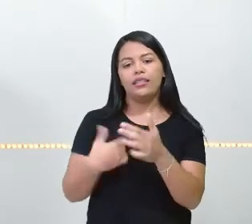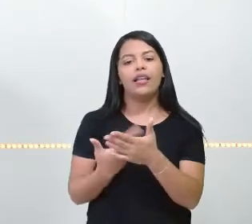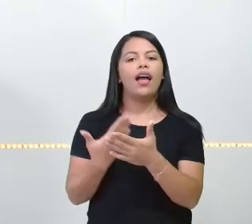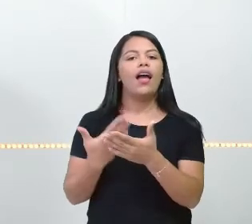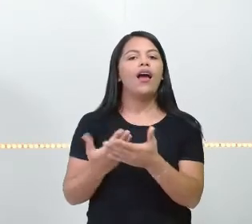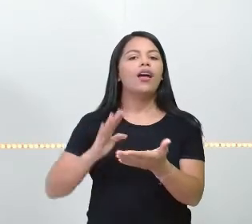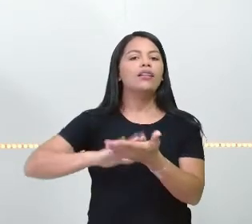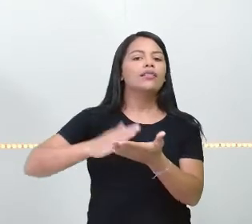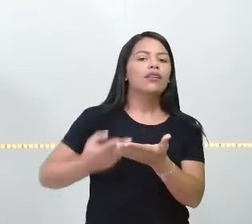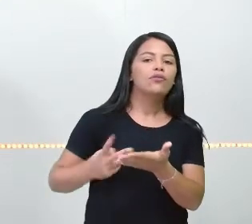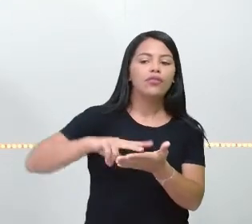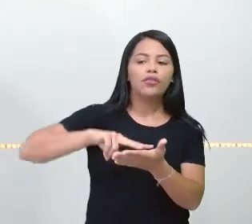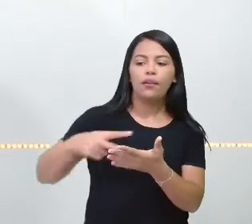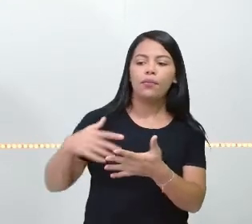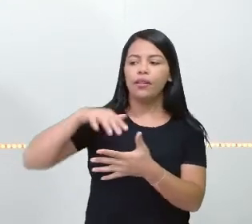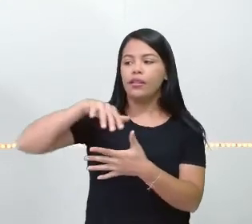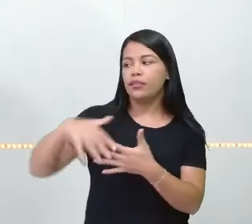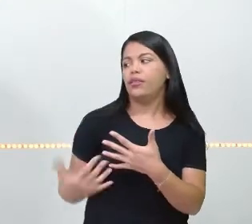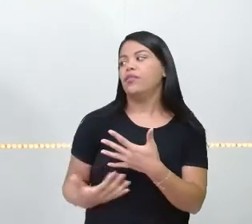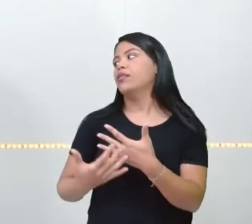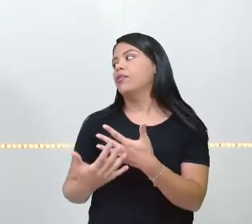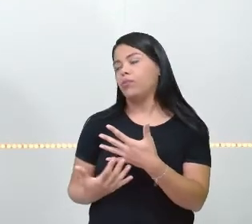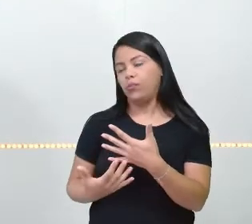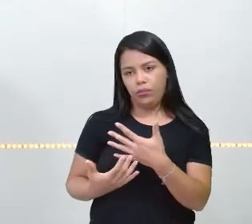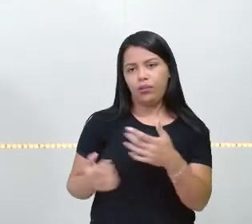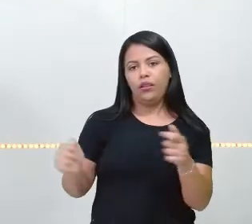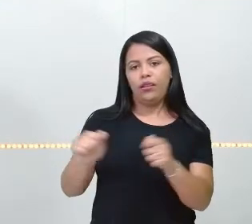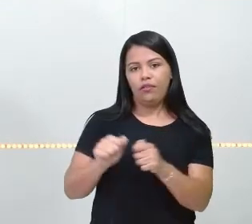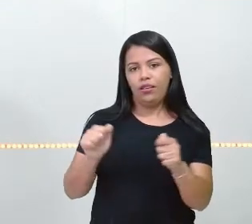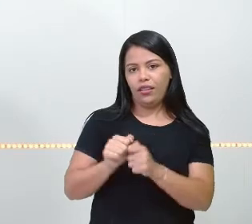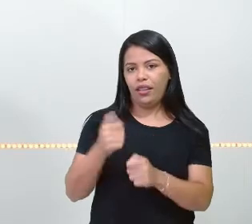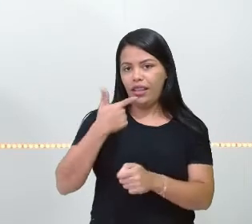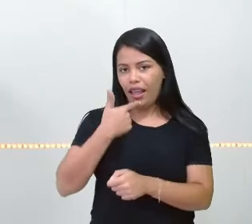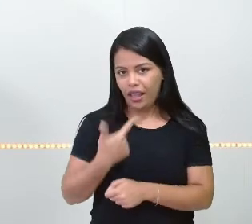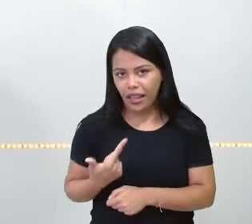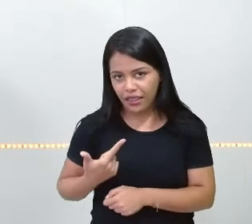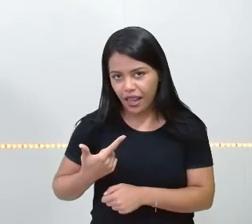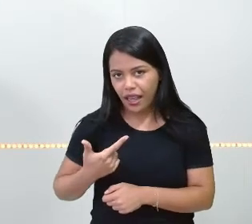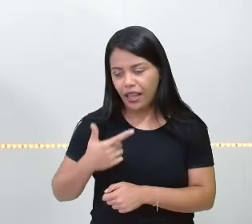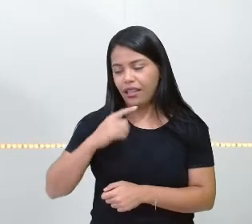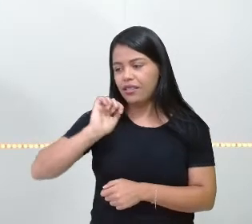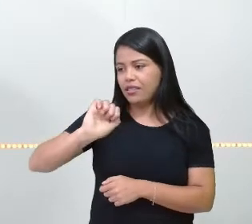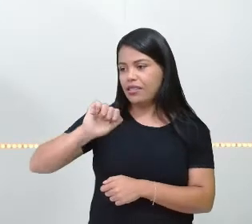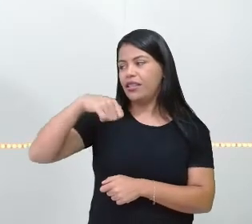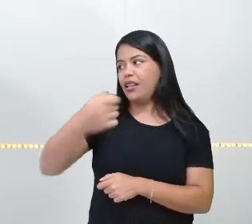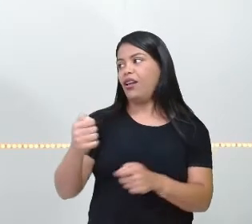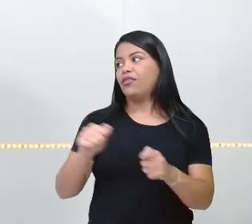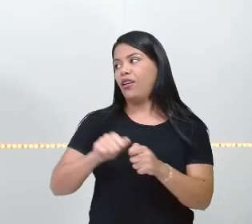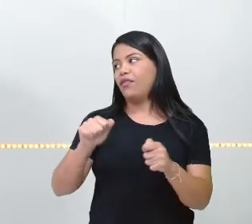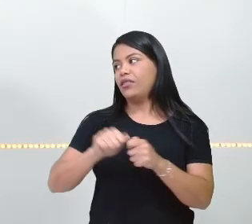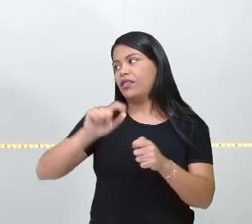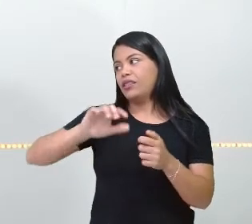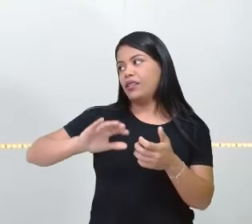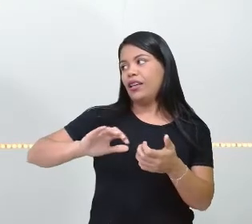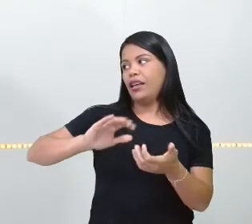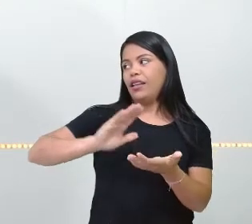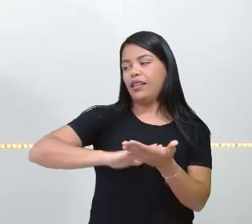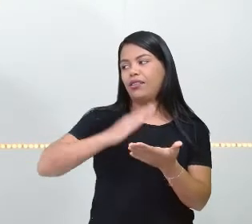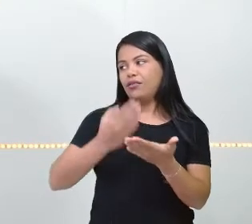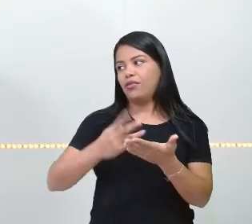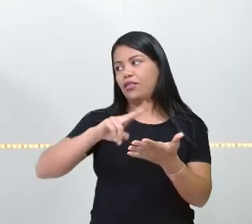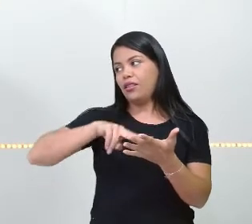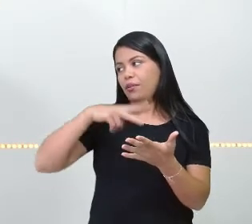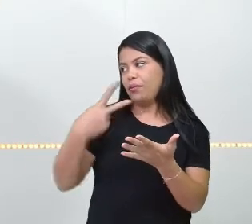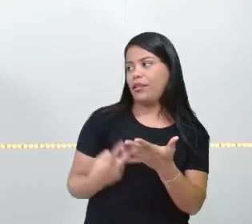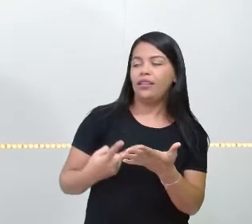traduzida para a língua brasileira de sinais e eu estou aqui com a Laysa que está fazendo esta tradução, tá